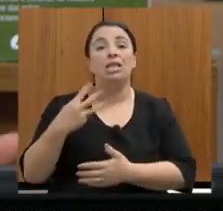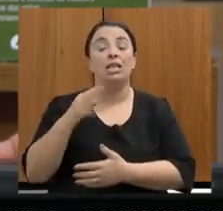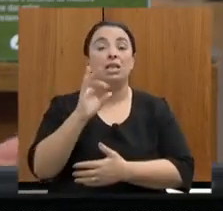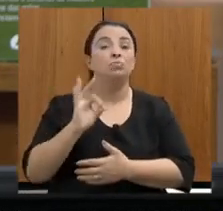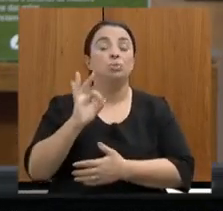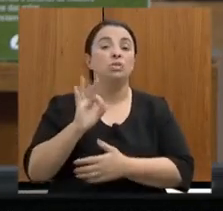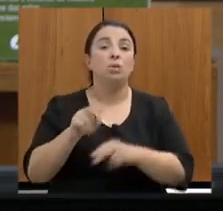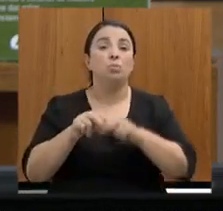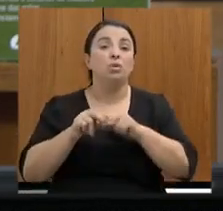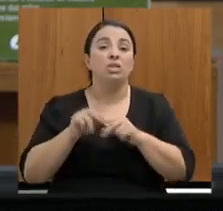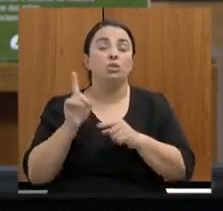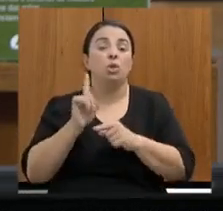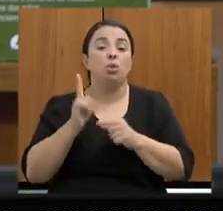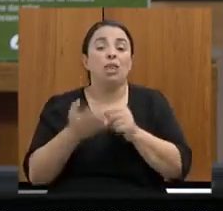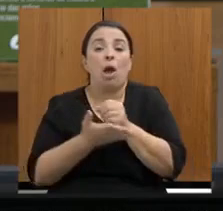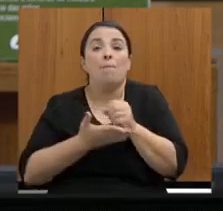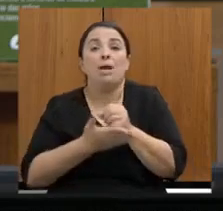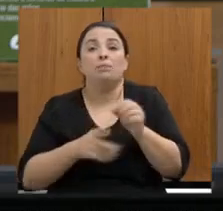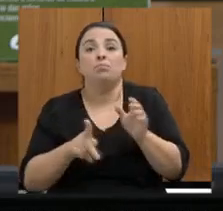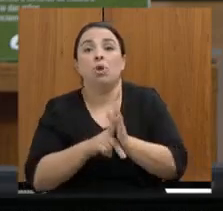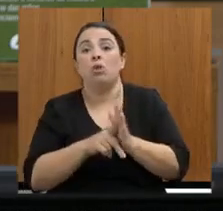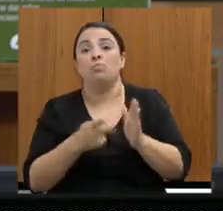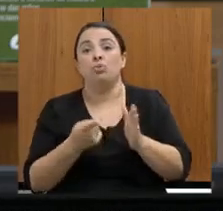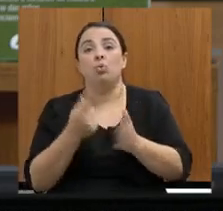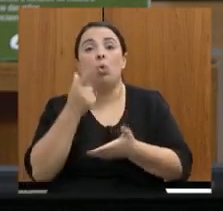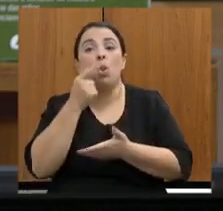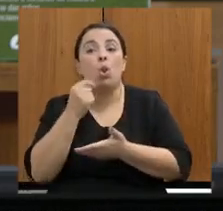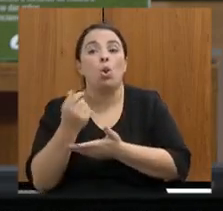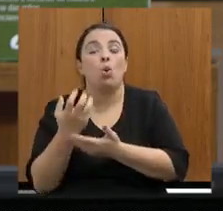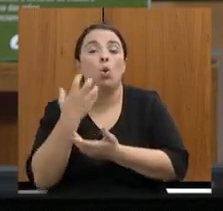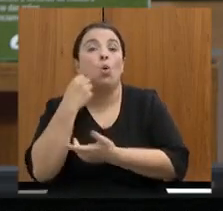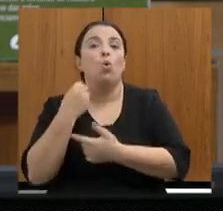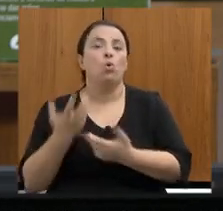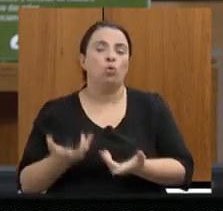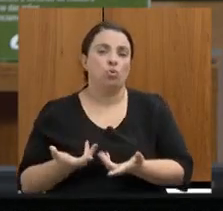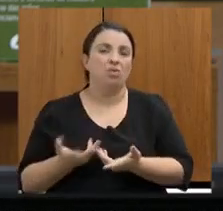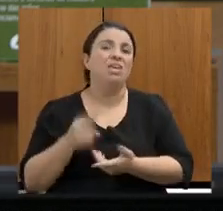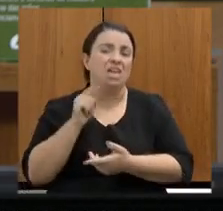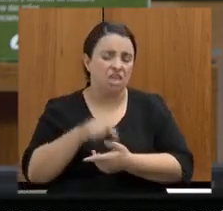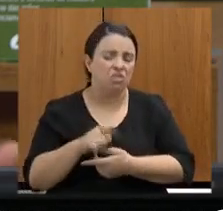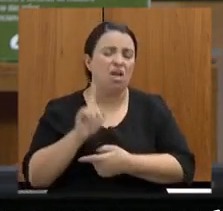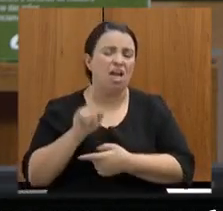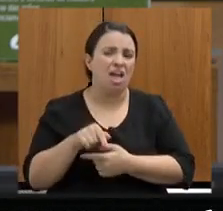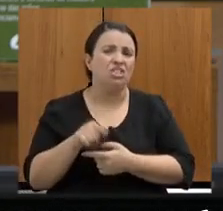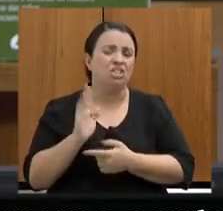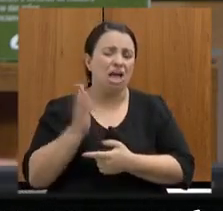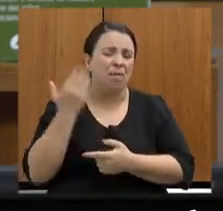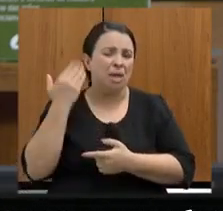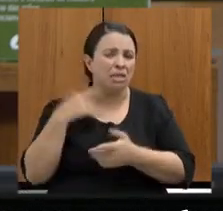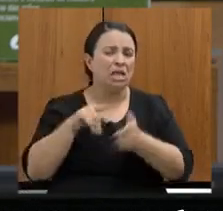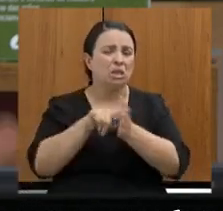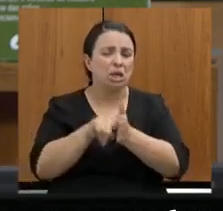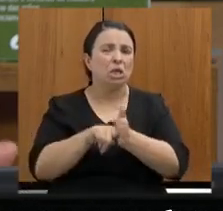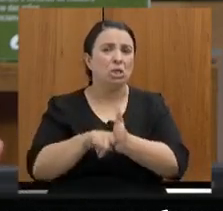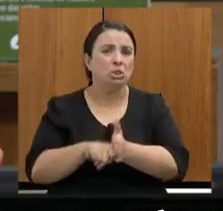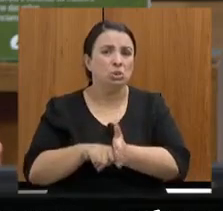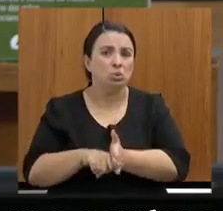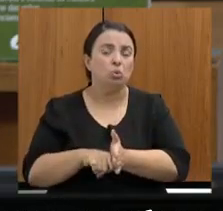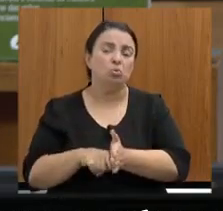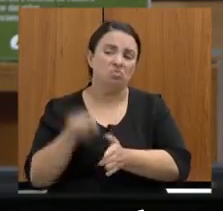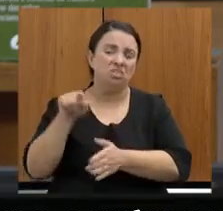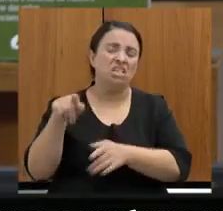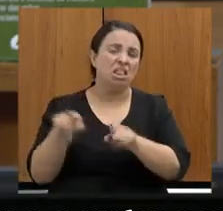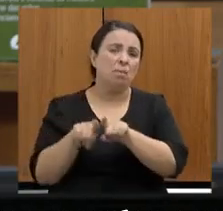fundamentado em uma receita. Isso foi objeto de muitos estudos, certamente, de você também.